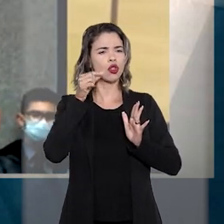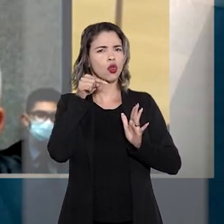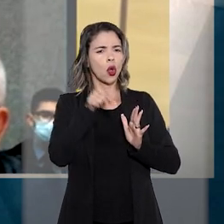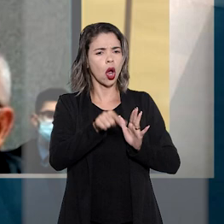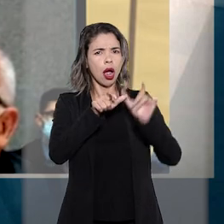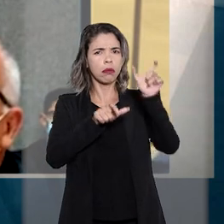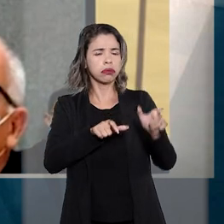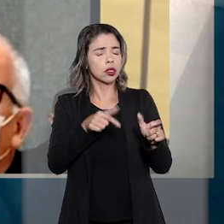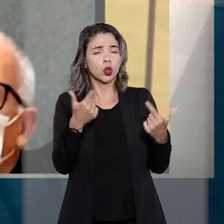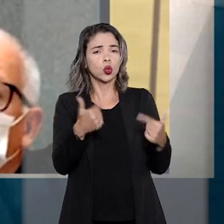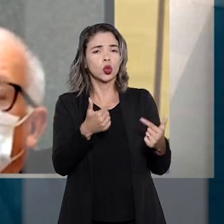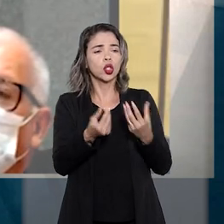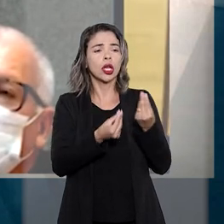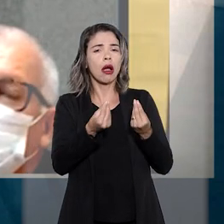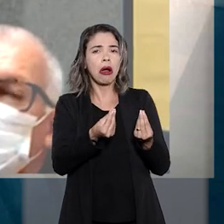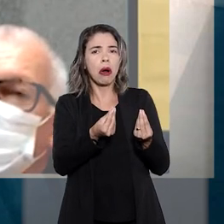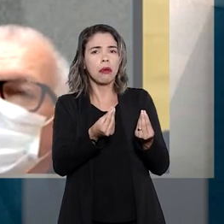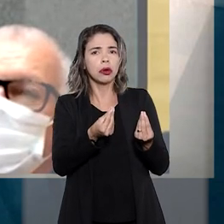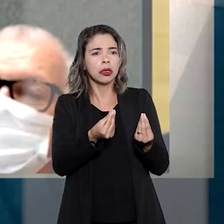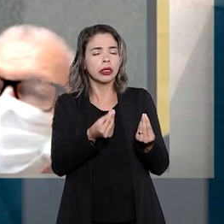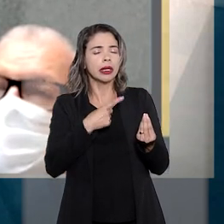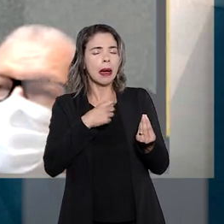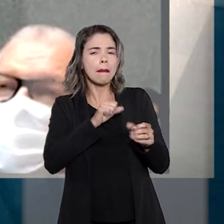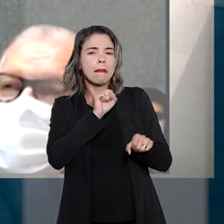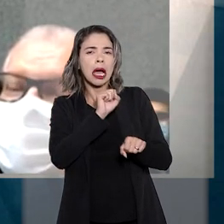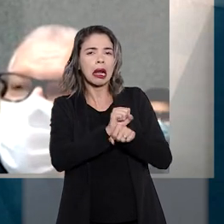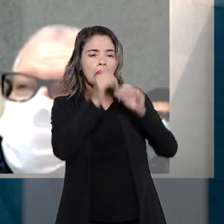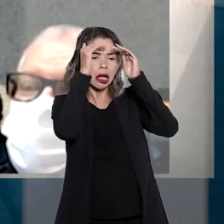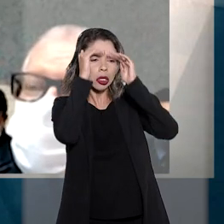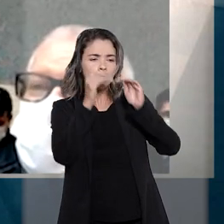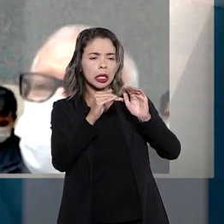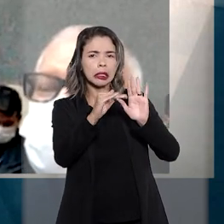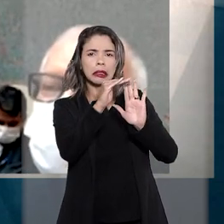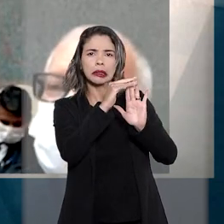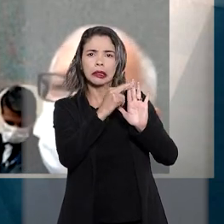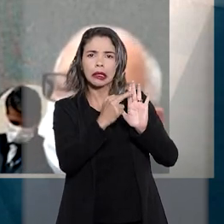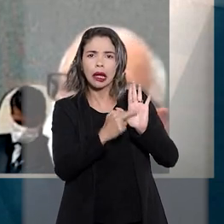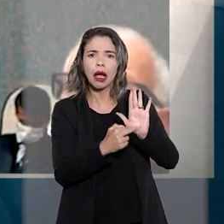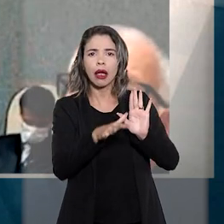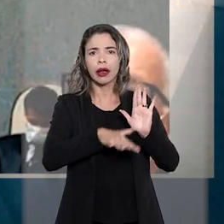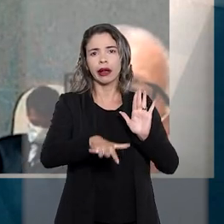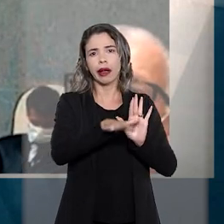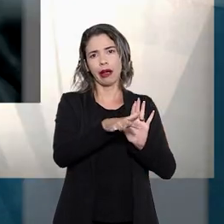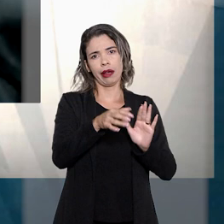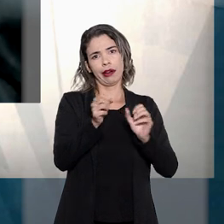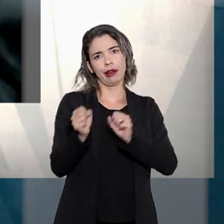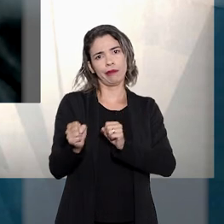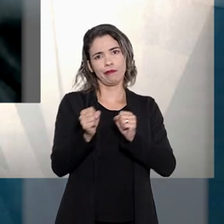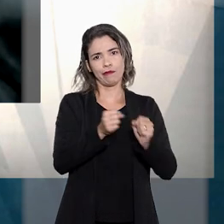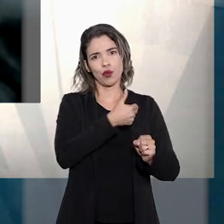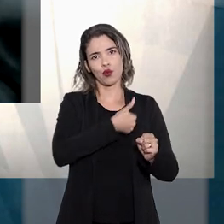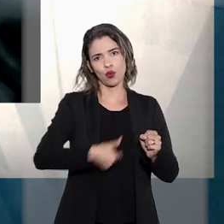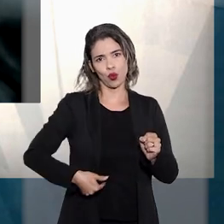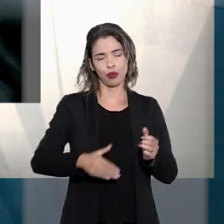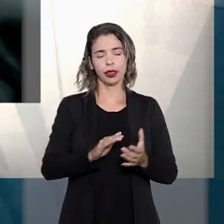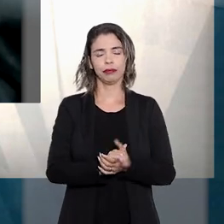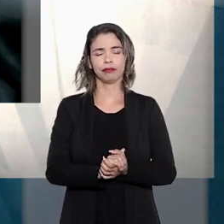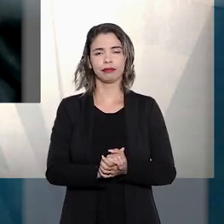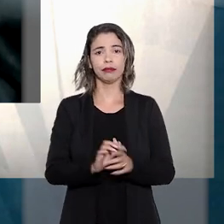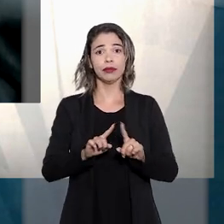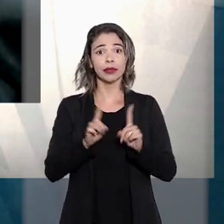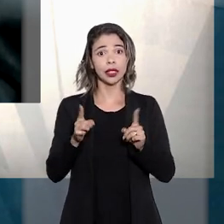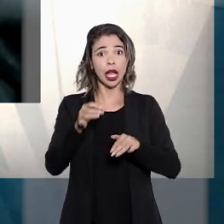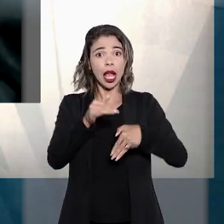o servidor não tinha a opção de deixar de cumprir o regime estabelecido pelo poder público. Assim, segundo Manuel